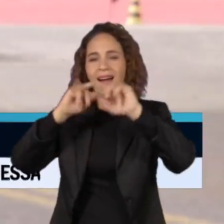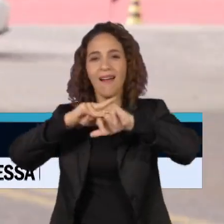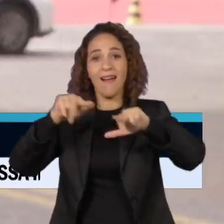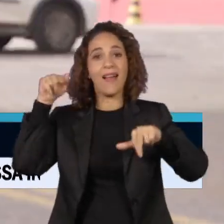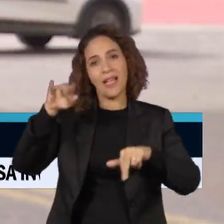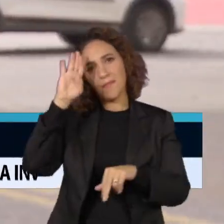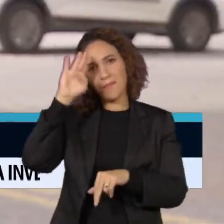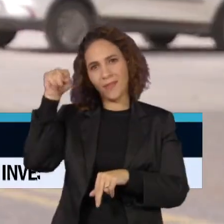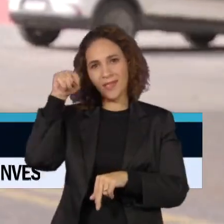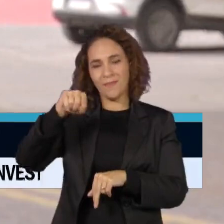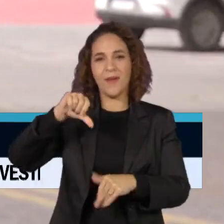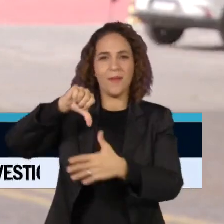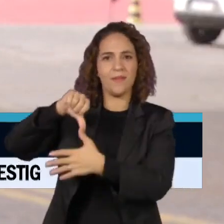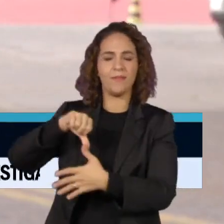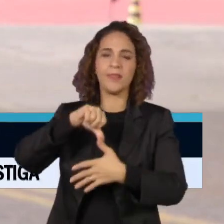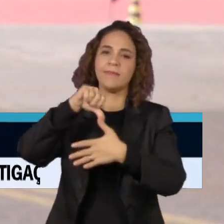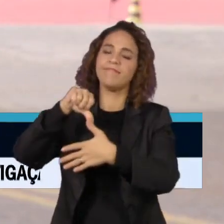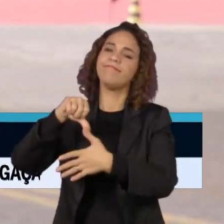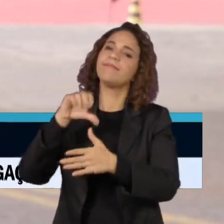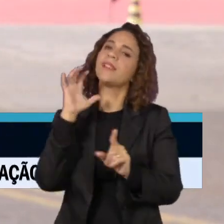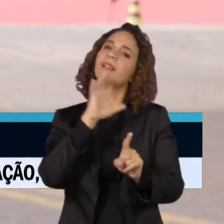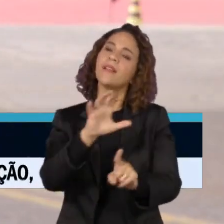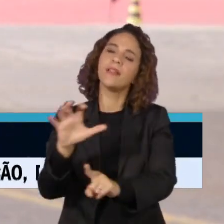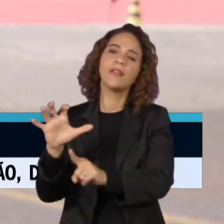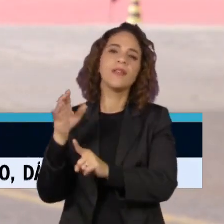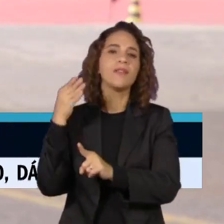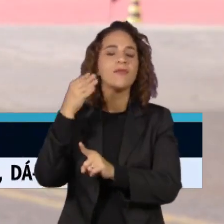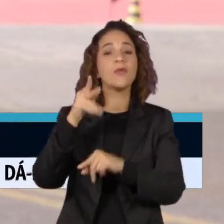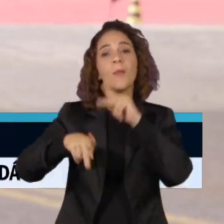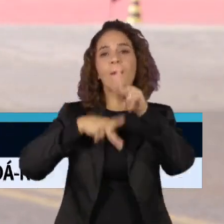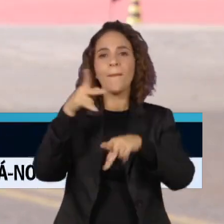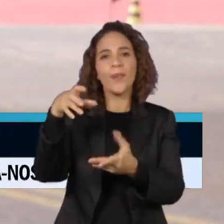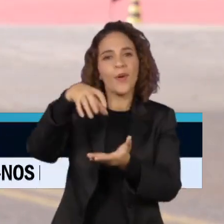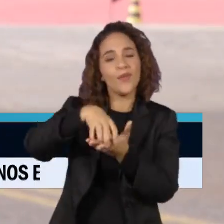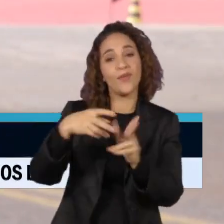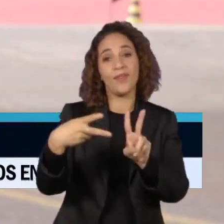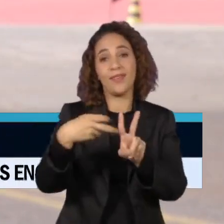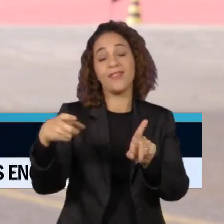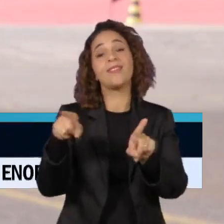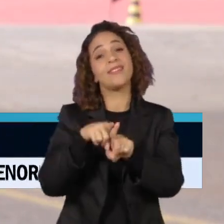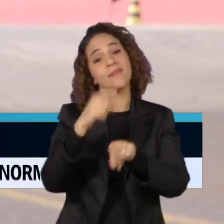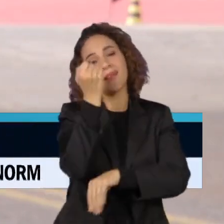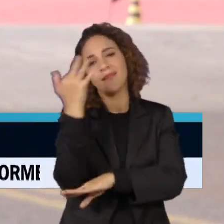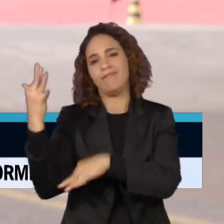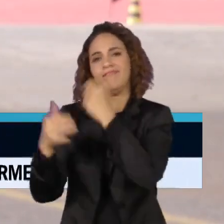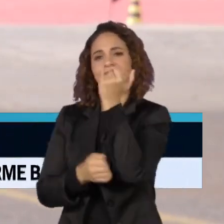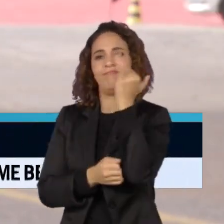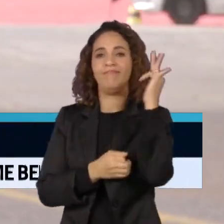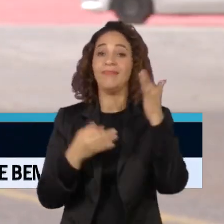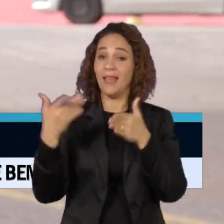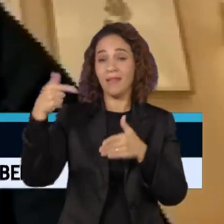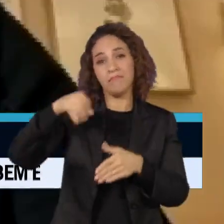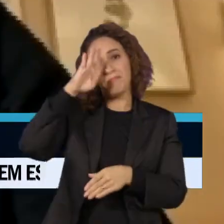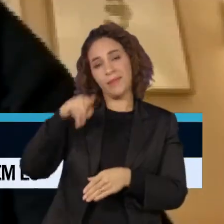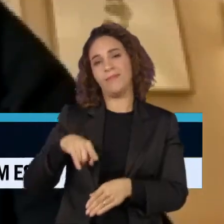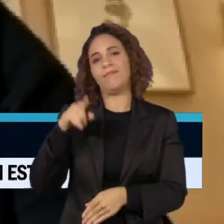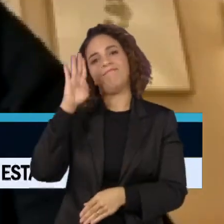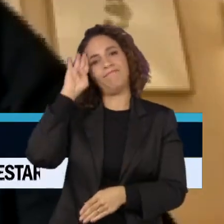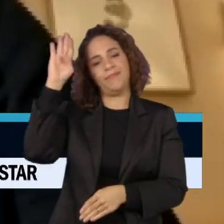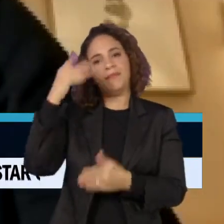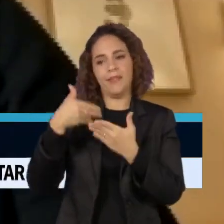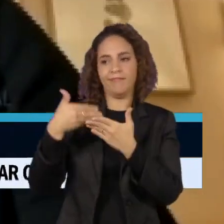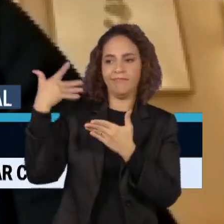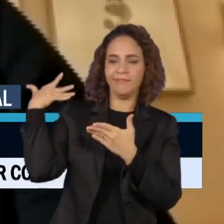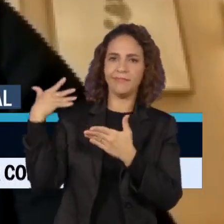sul-americana, tem impactado biomas e povos indígenas, sobretudo nos últimos anos no Brasil. O Brasil